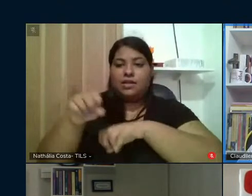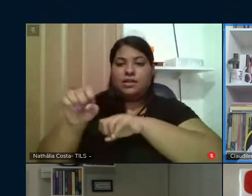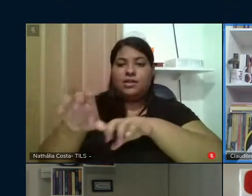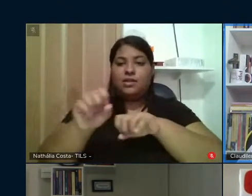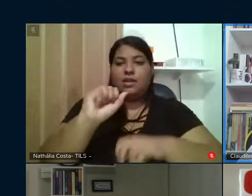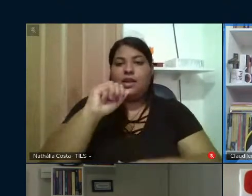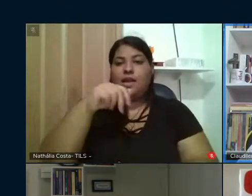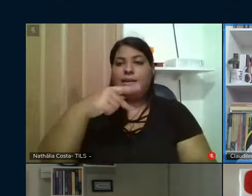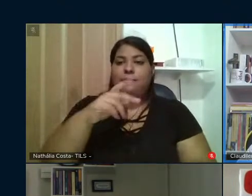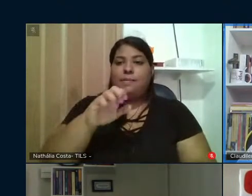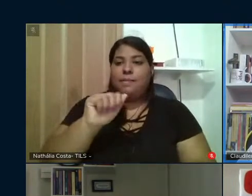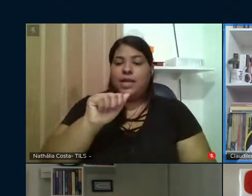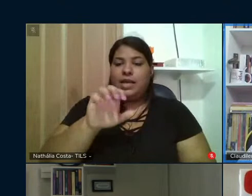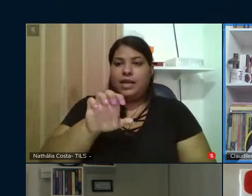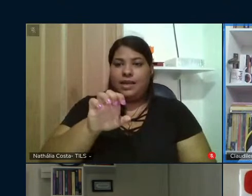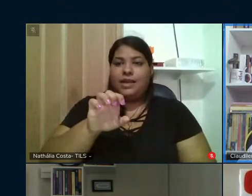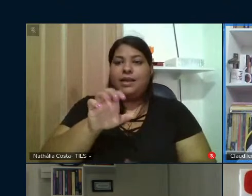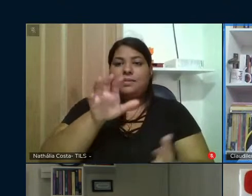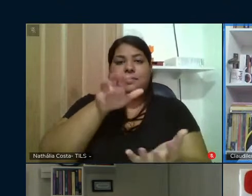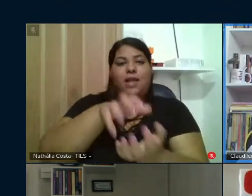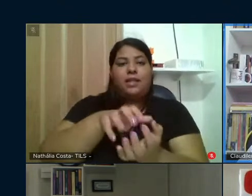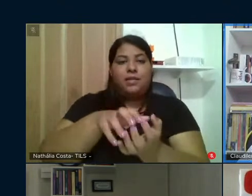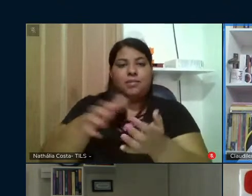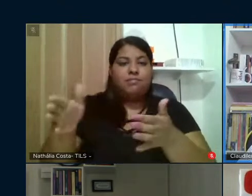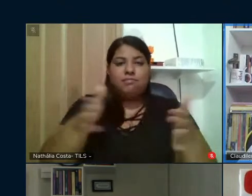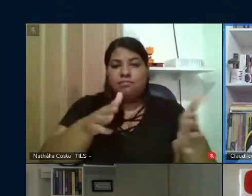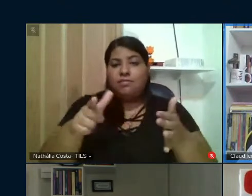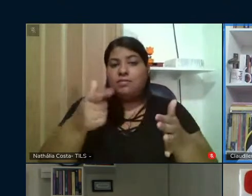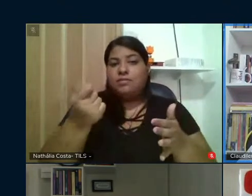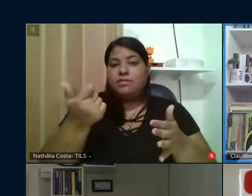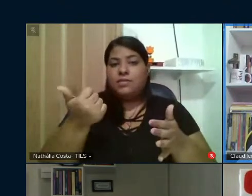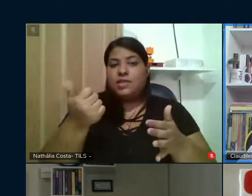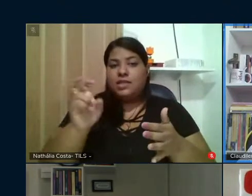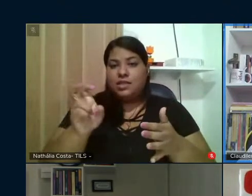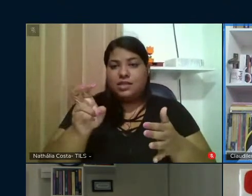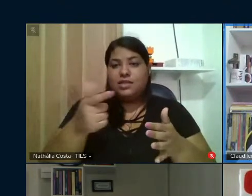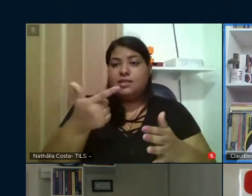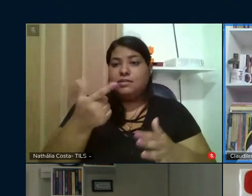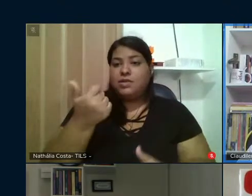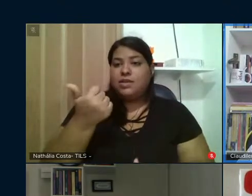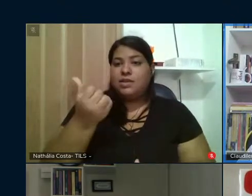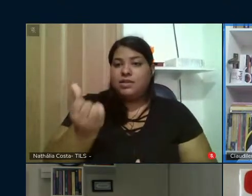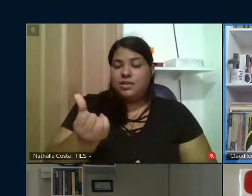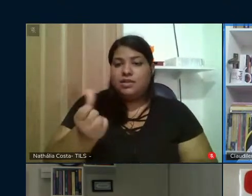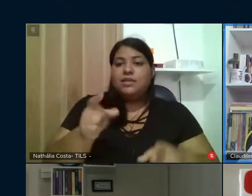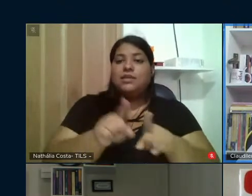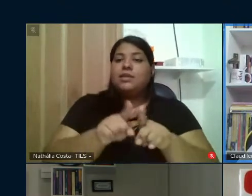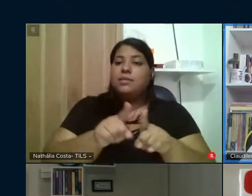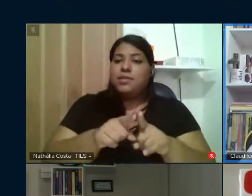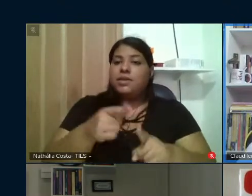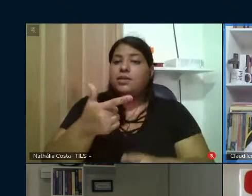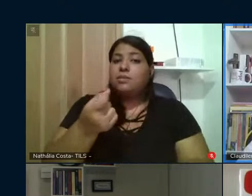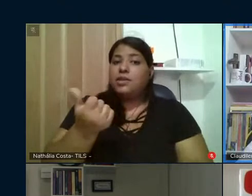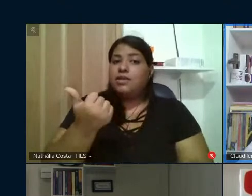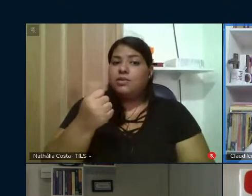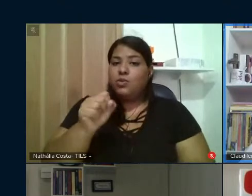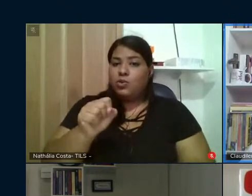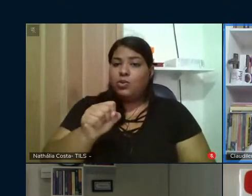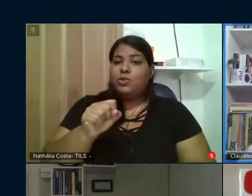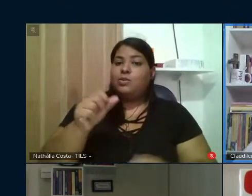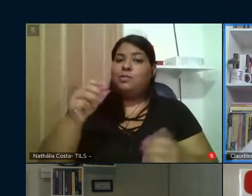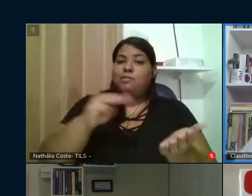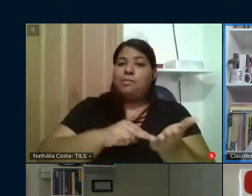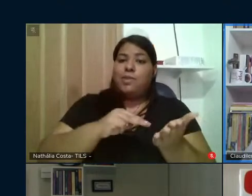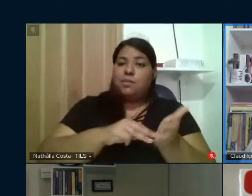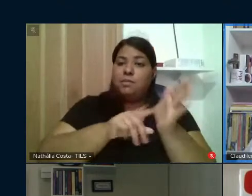Ampai, Pernambuco, entre 2015 e 2016, 2017 e 2018, foi membro, pesquisador e coordenador do Núcleo de